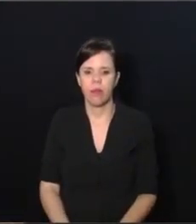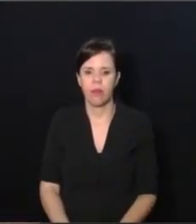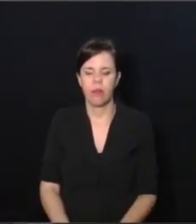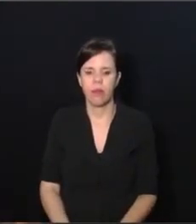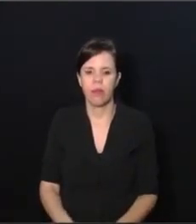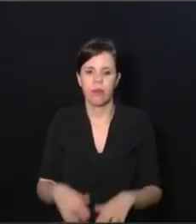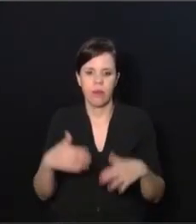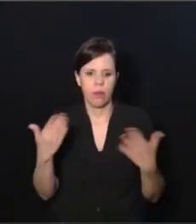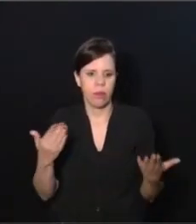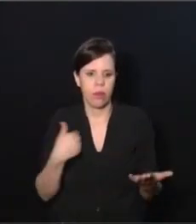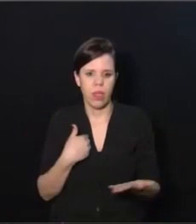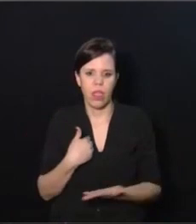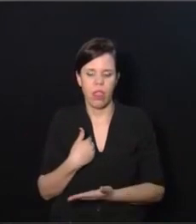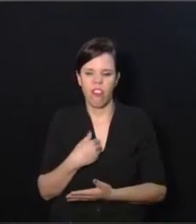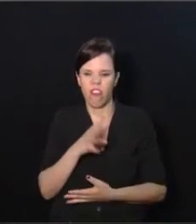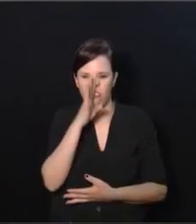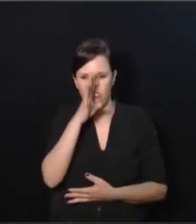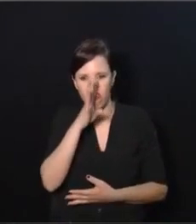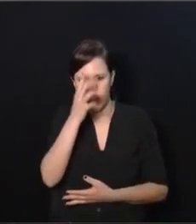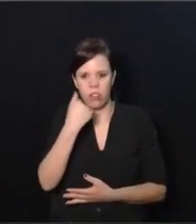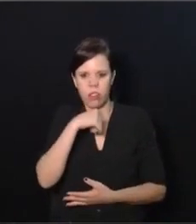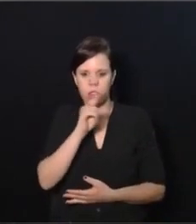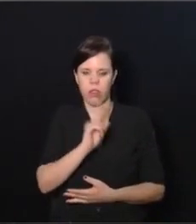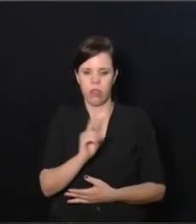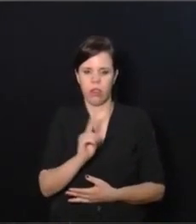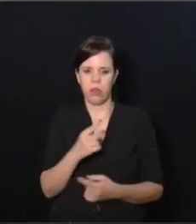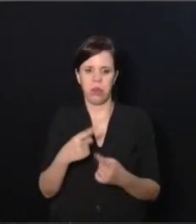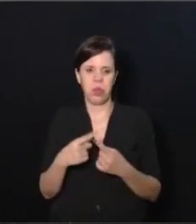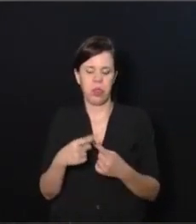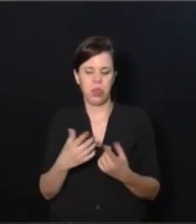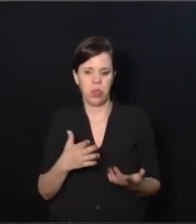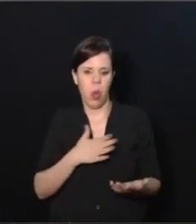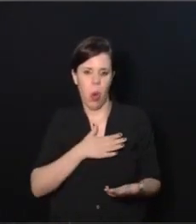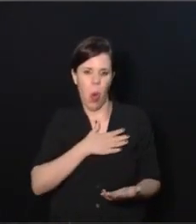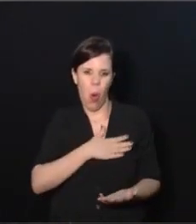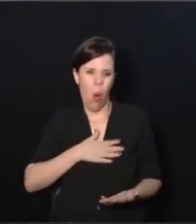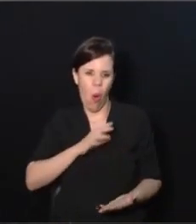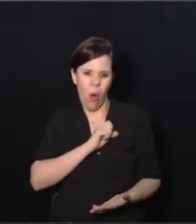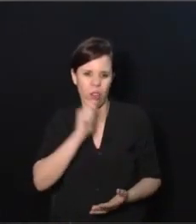Então, assim, eu não estou jogando pedra na mãe porque eu gosto de jogar pedra na mãe, não.